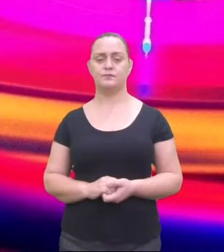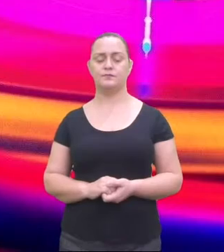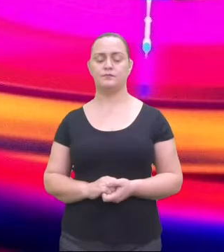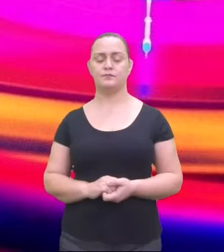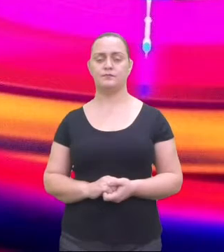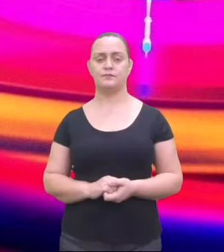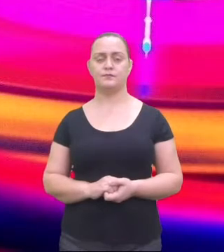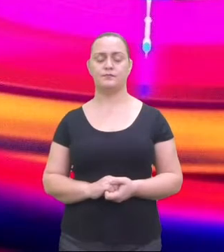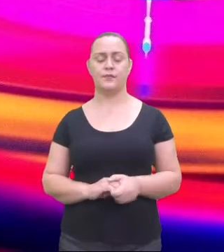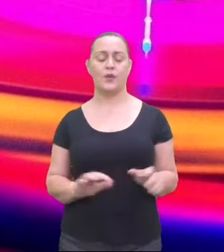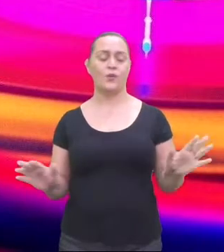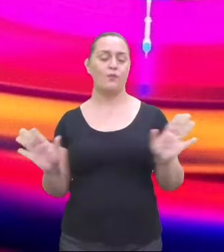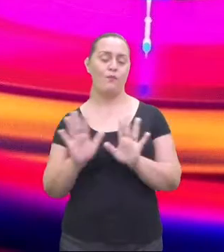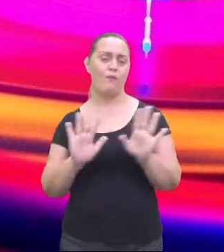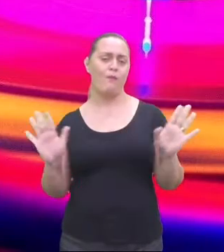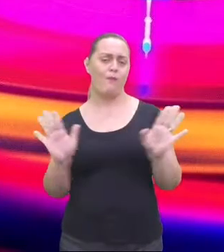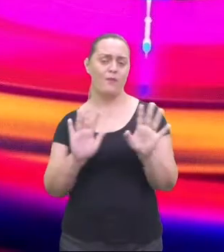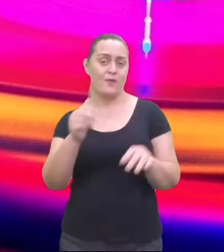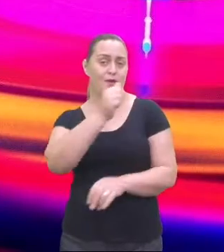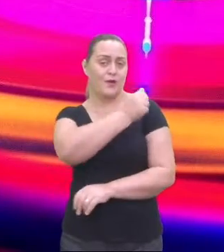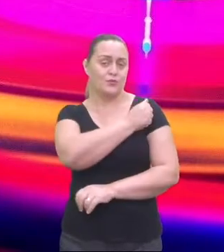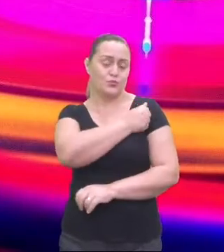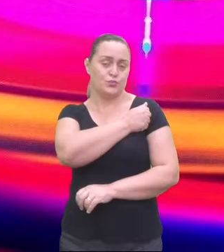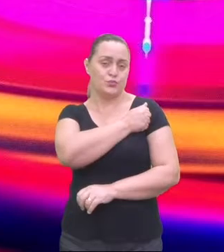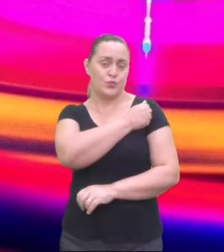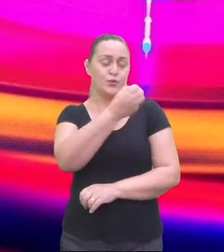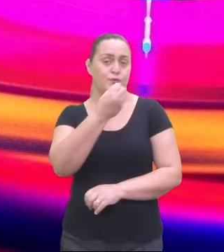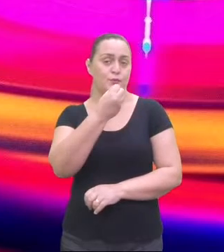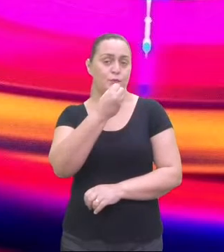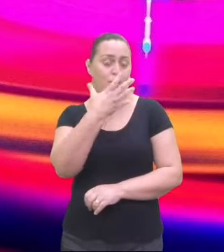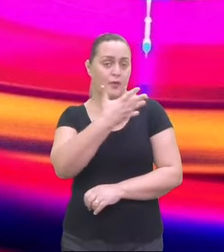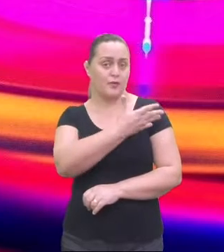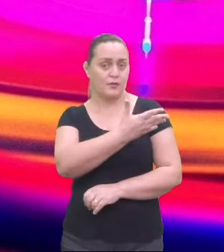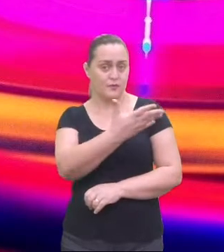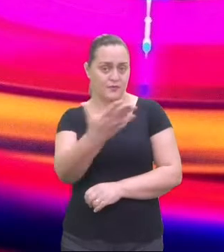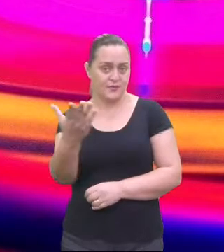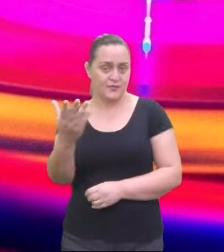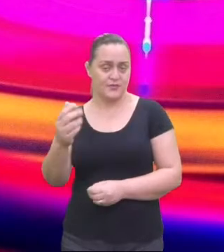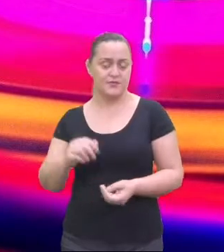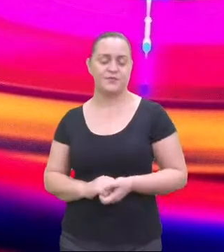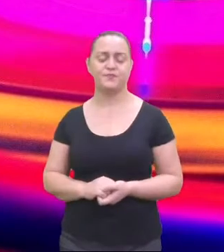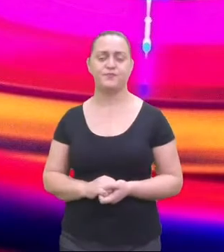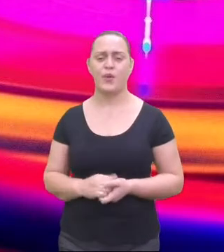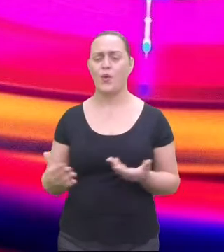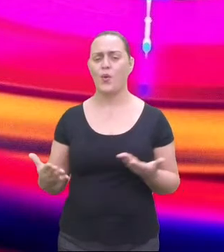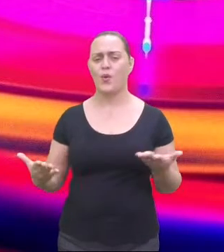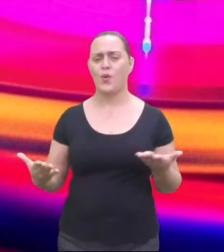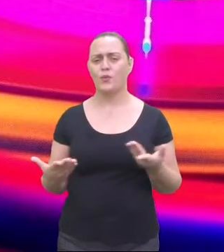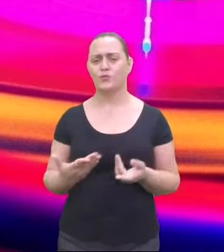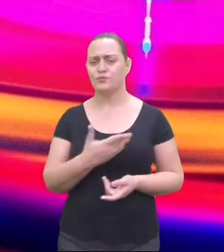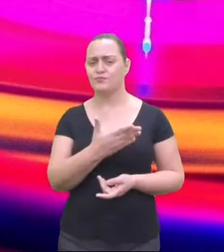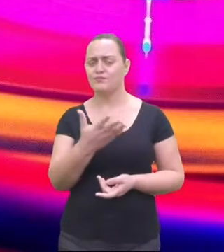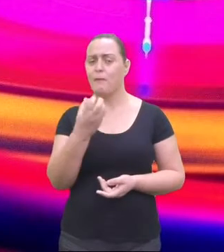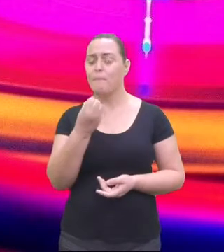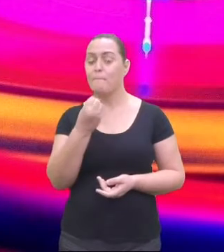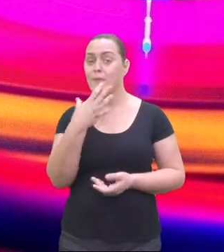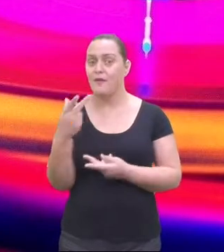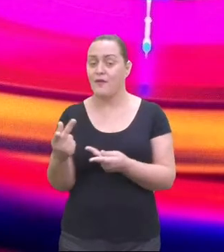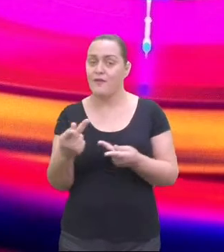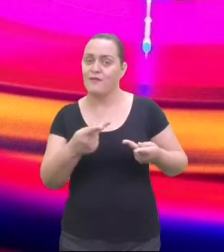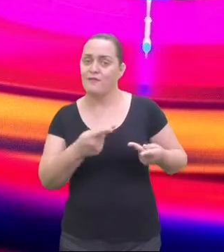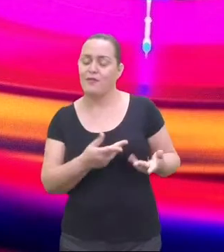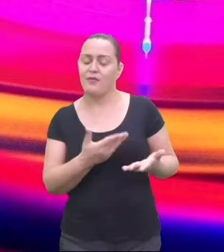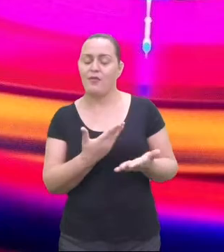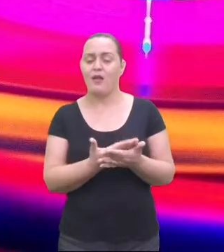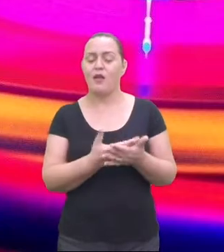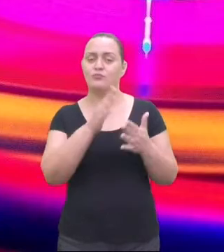Olá, estudantes! Tudo bom com vocês? Sejam bem-vindos a mais uma aula de arte. Eu sou a